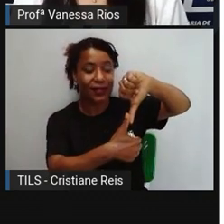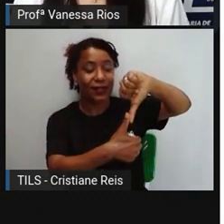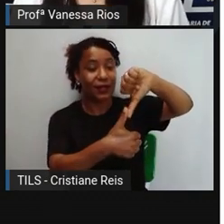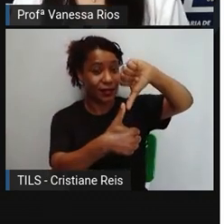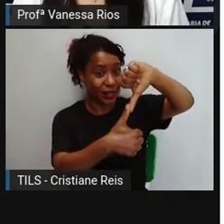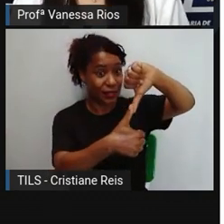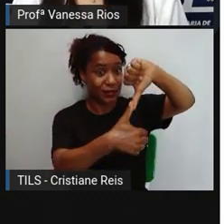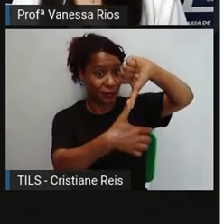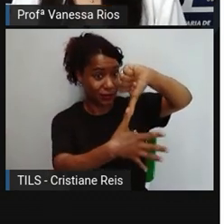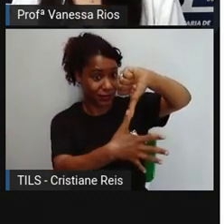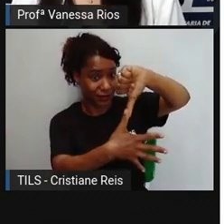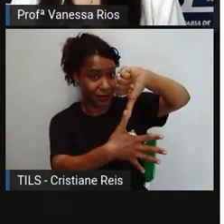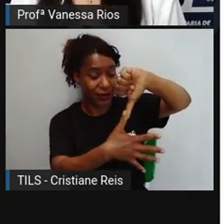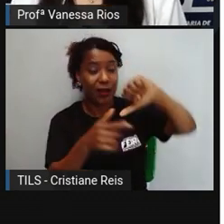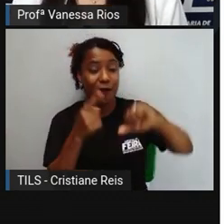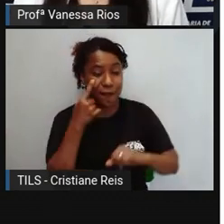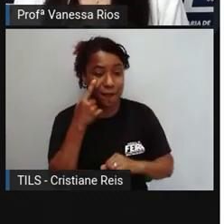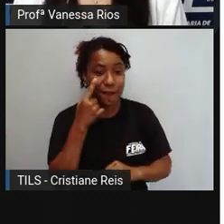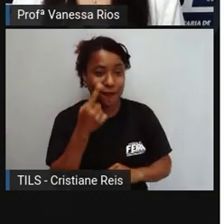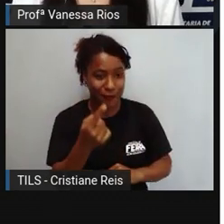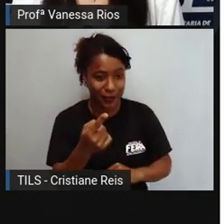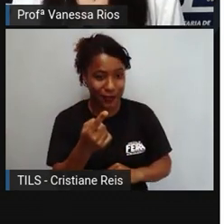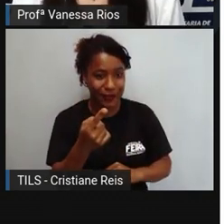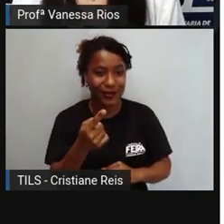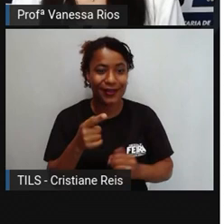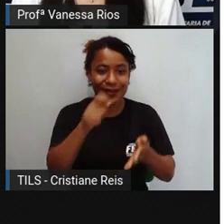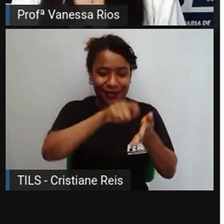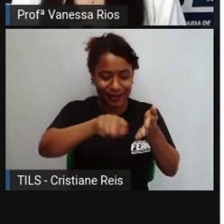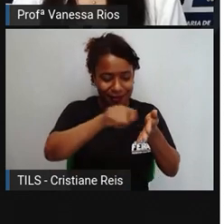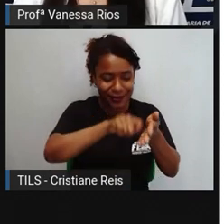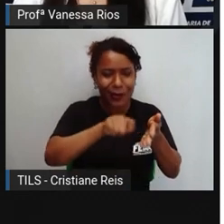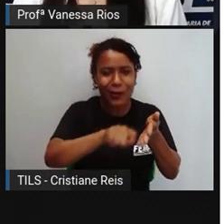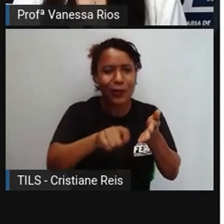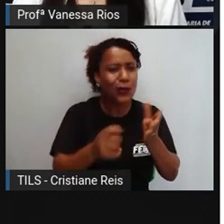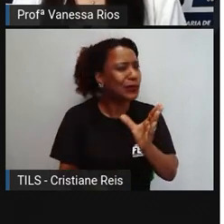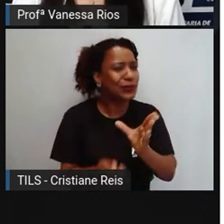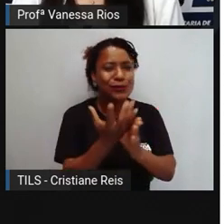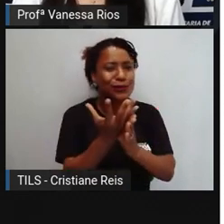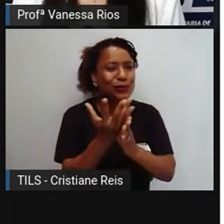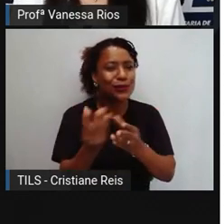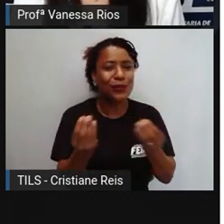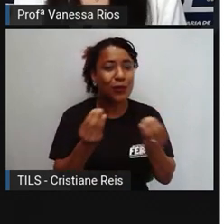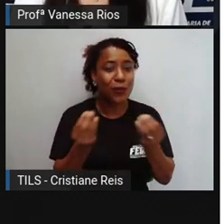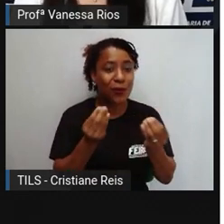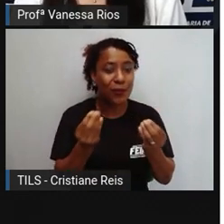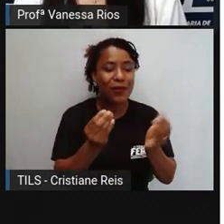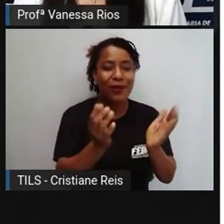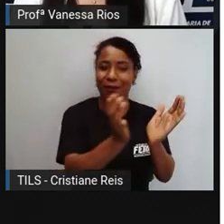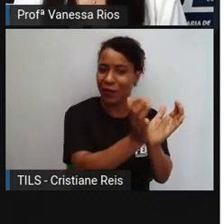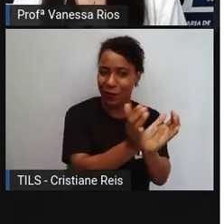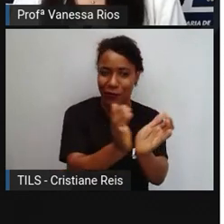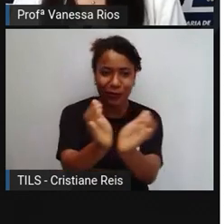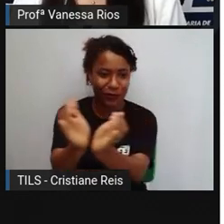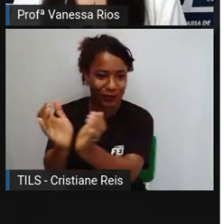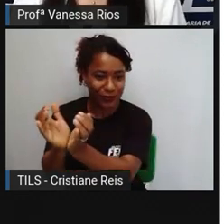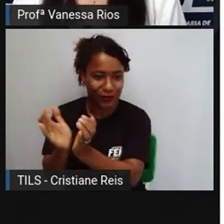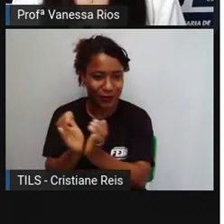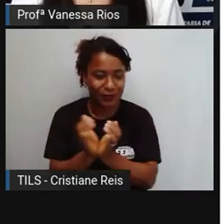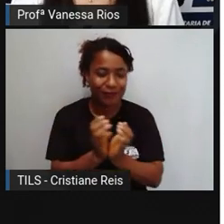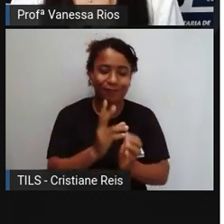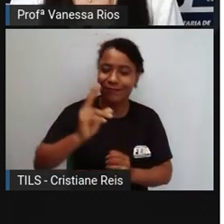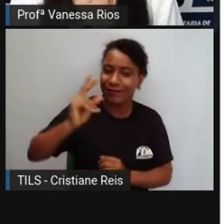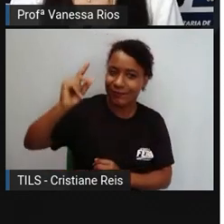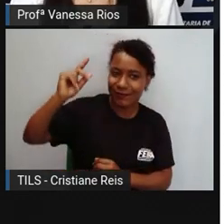fala aí da história da escrita entre esses povos que viveram aí há muitos anos atrás